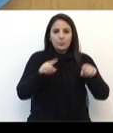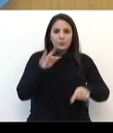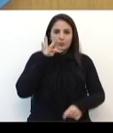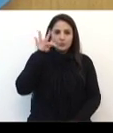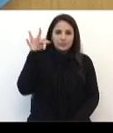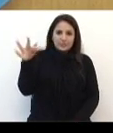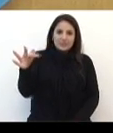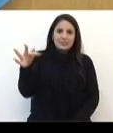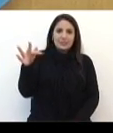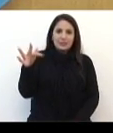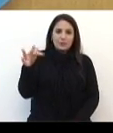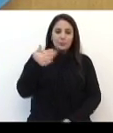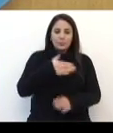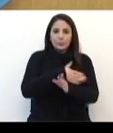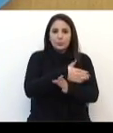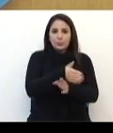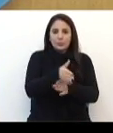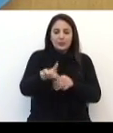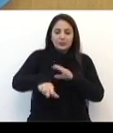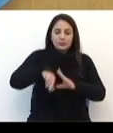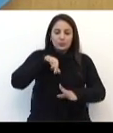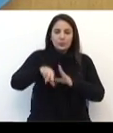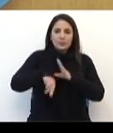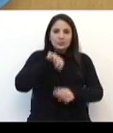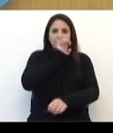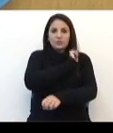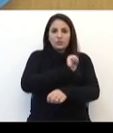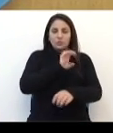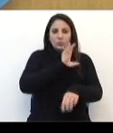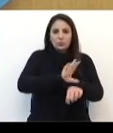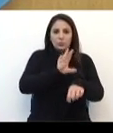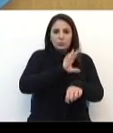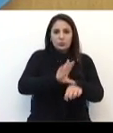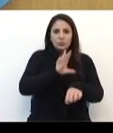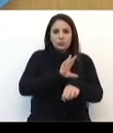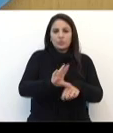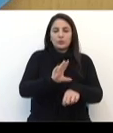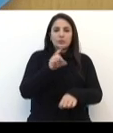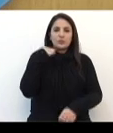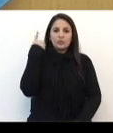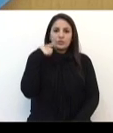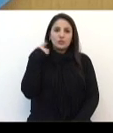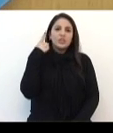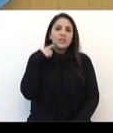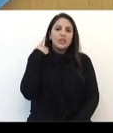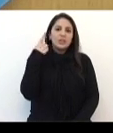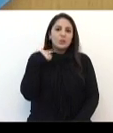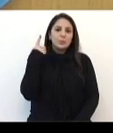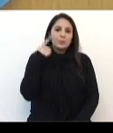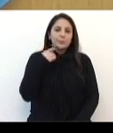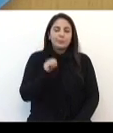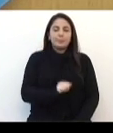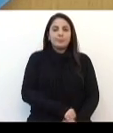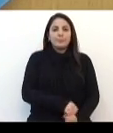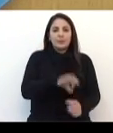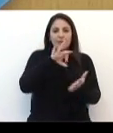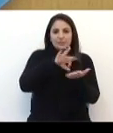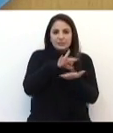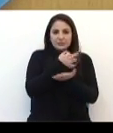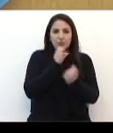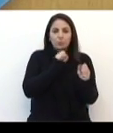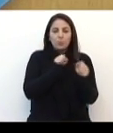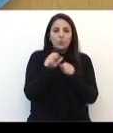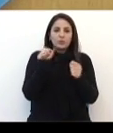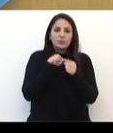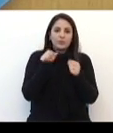em Passo Fundo, prorrogou a seleção de estagiários para alunos do curso de Direito. As inscrições podem